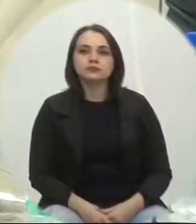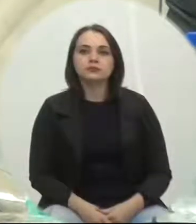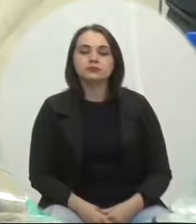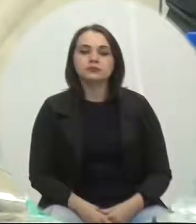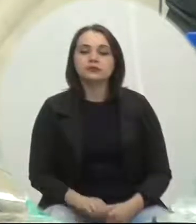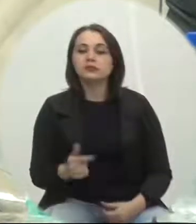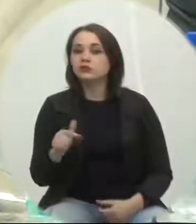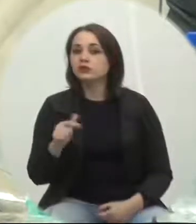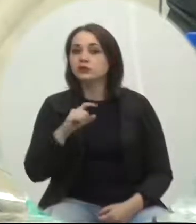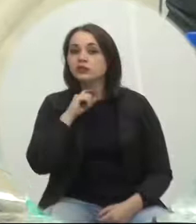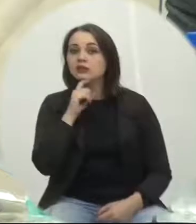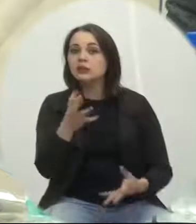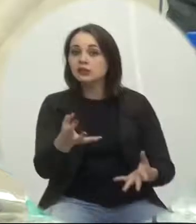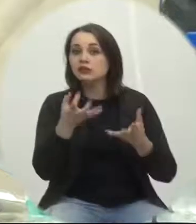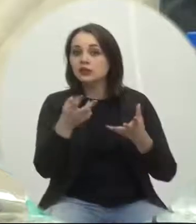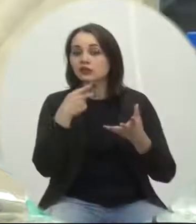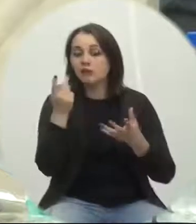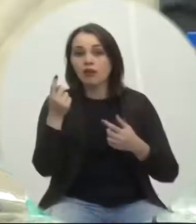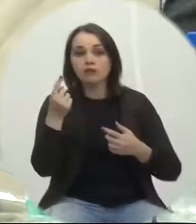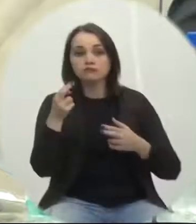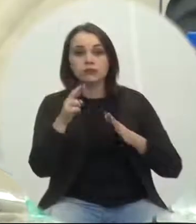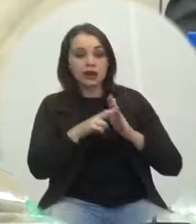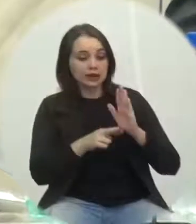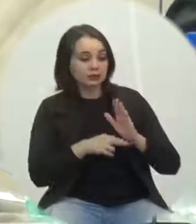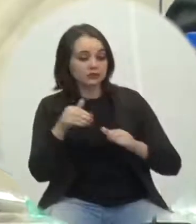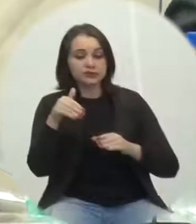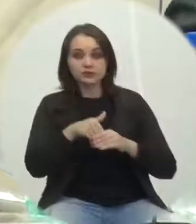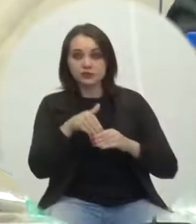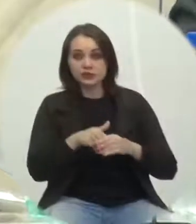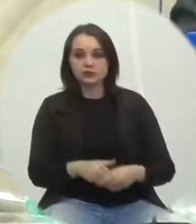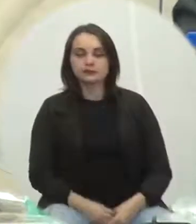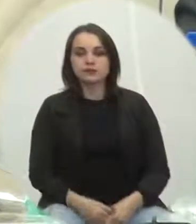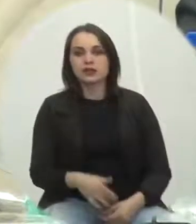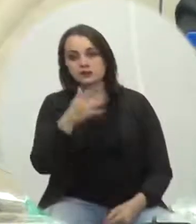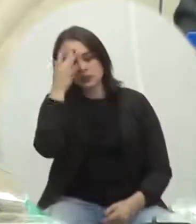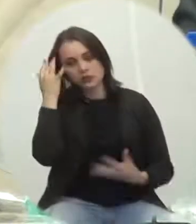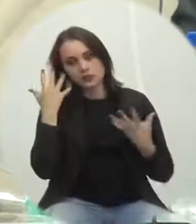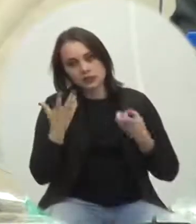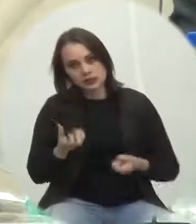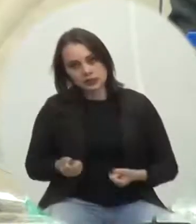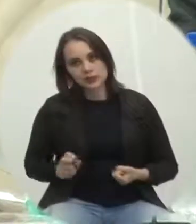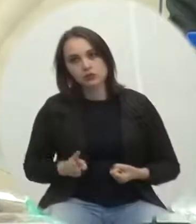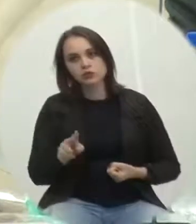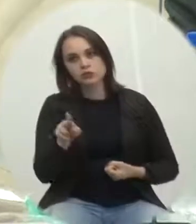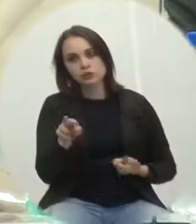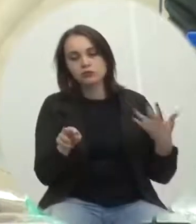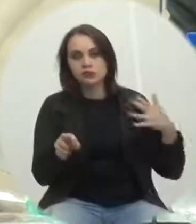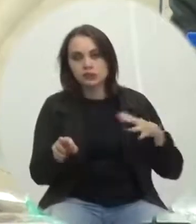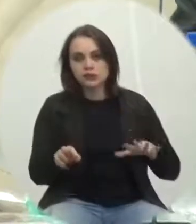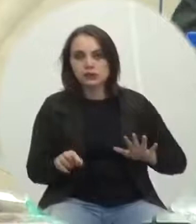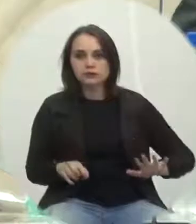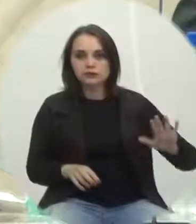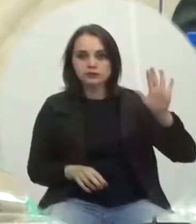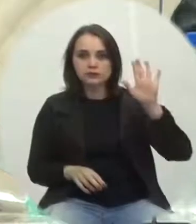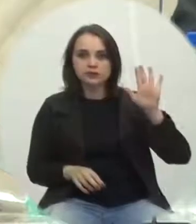não havendo quem queira discutir o requerimento está em votação favorável se permaneça como estão os contrários se manifestem